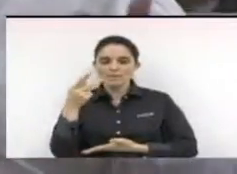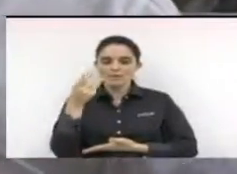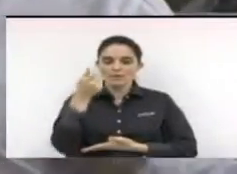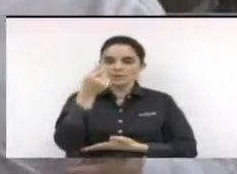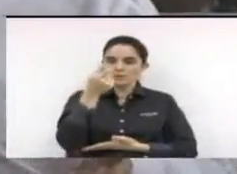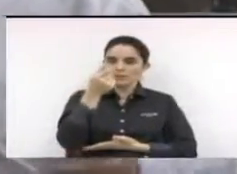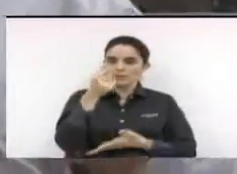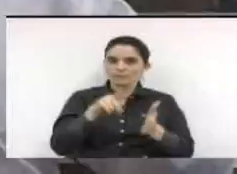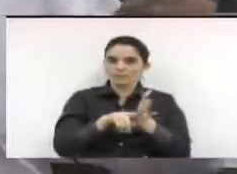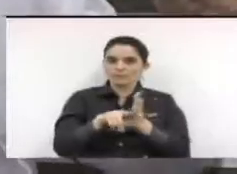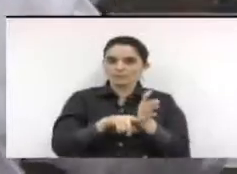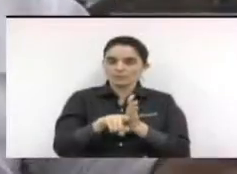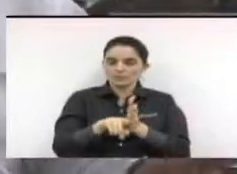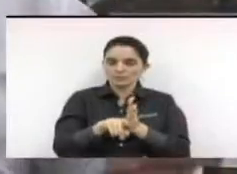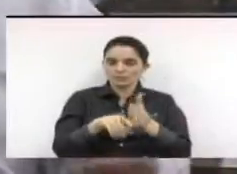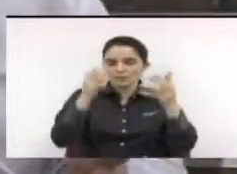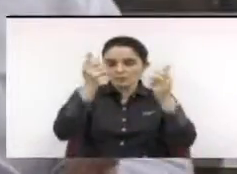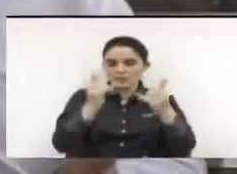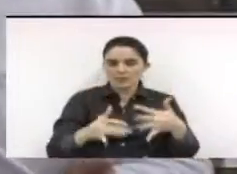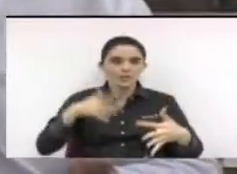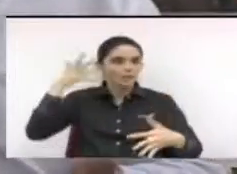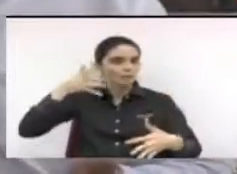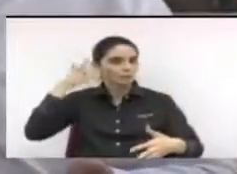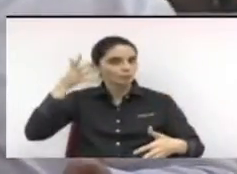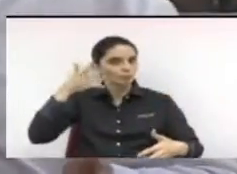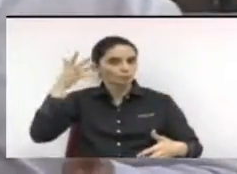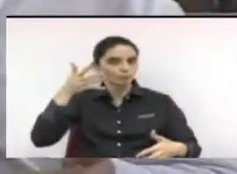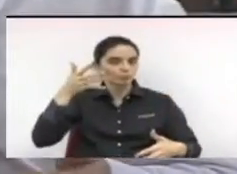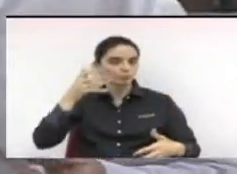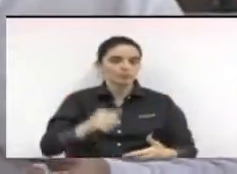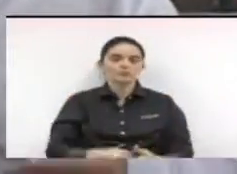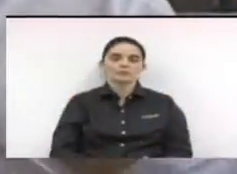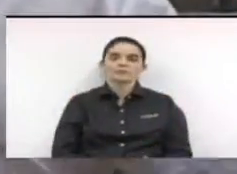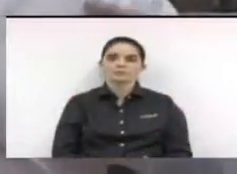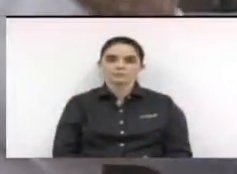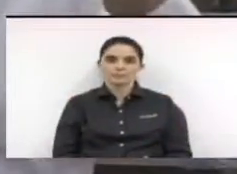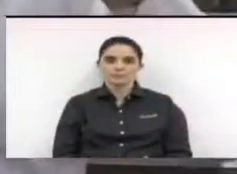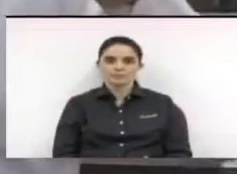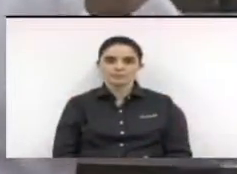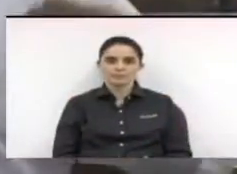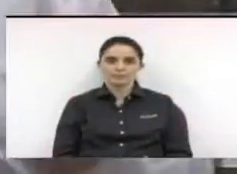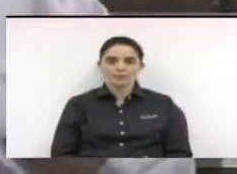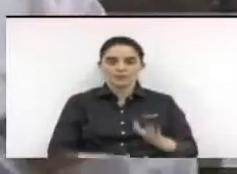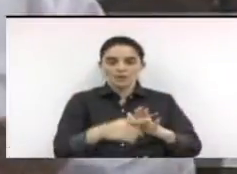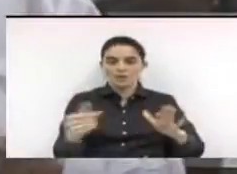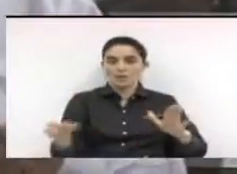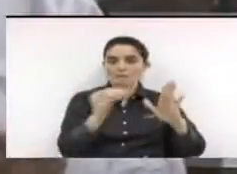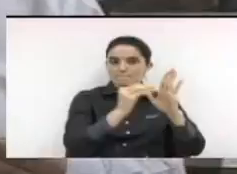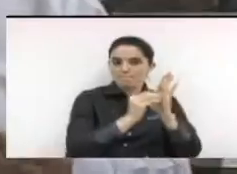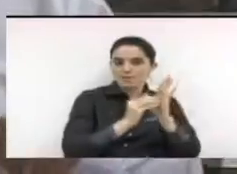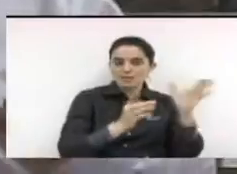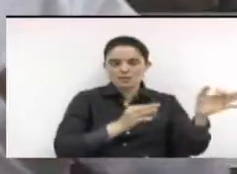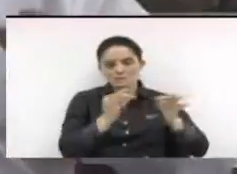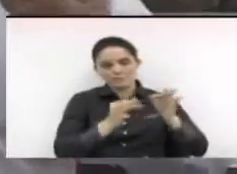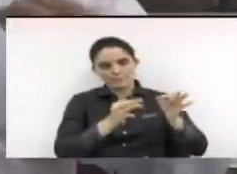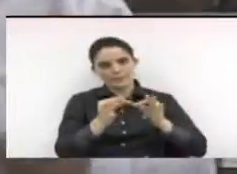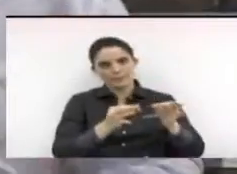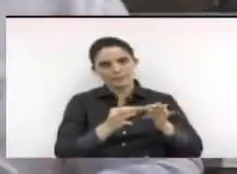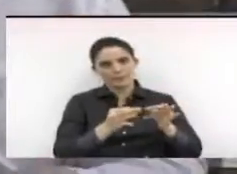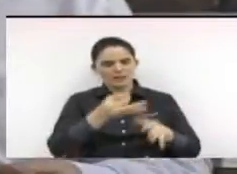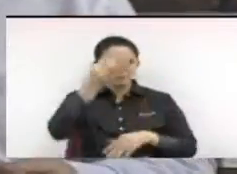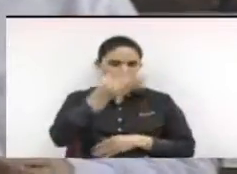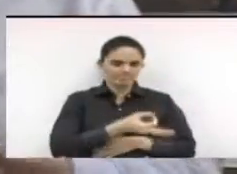para os vereadores através de uma palestra, orientar também os assessores para que as emendas possam ser feitas de uma maneira